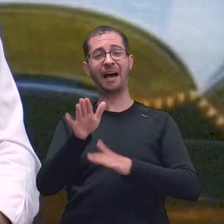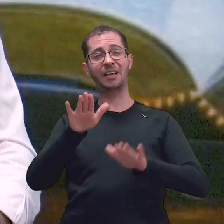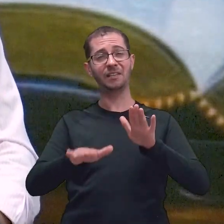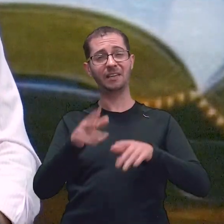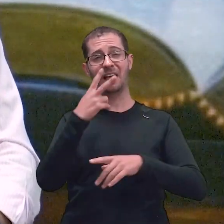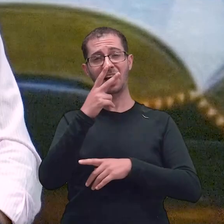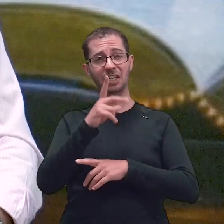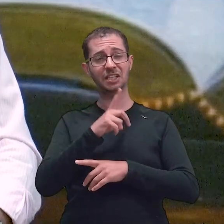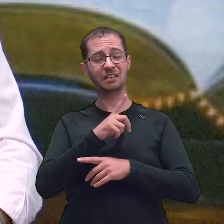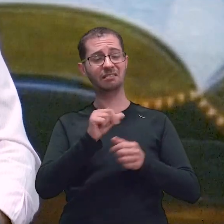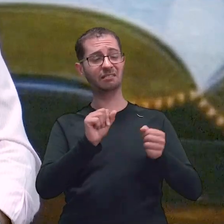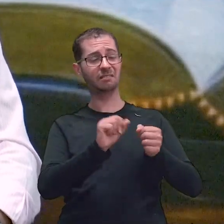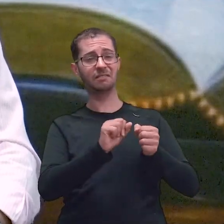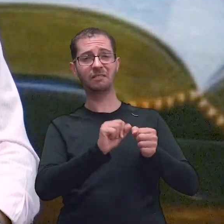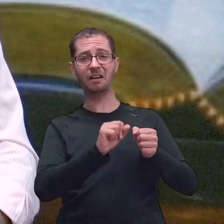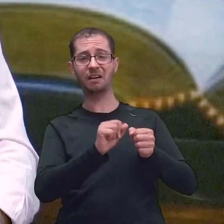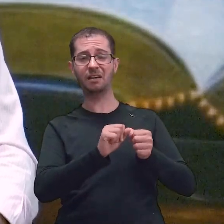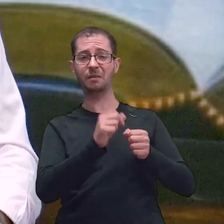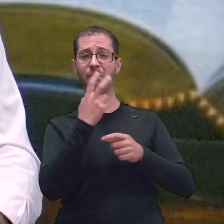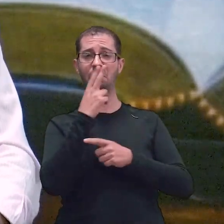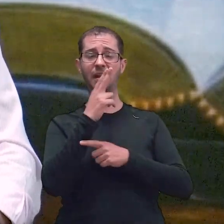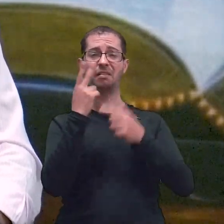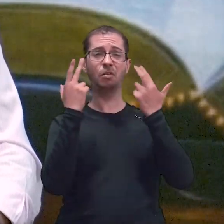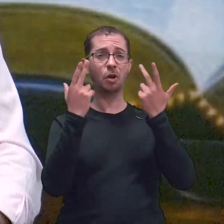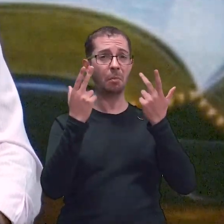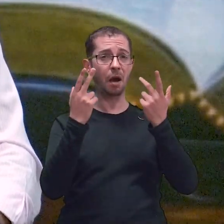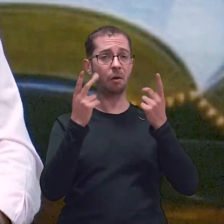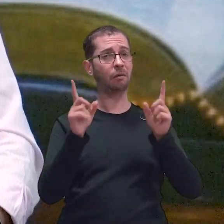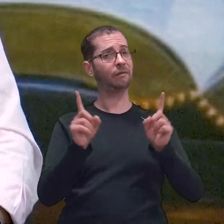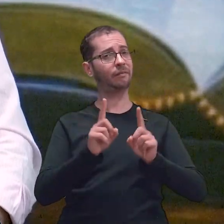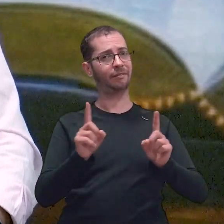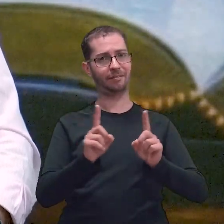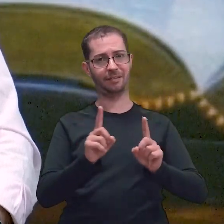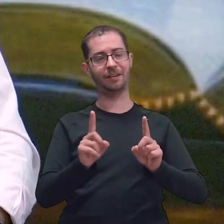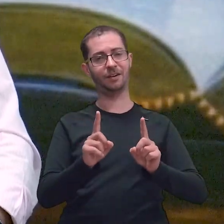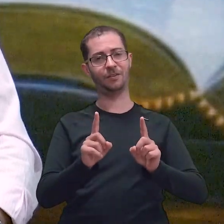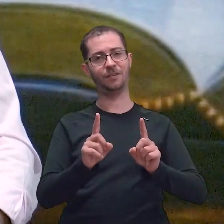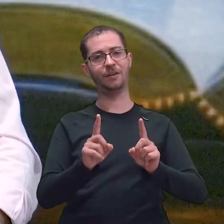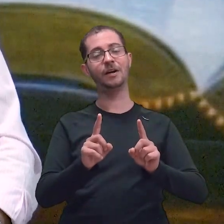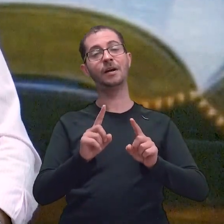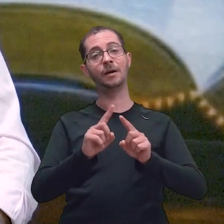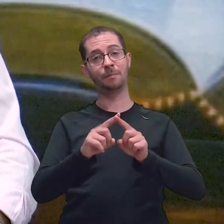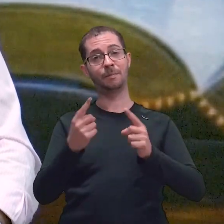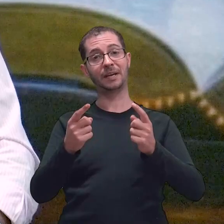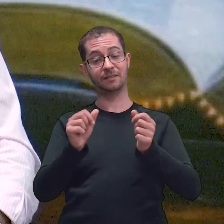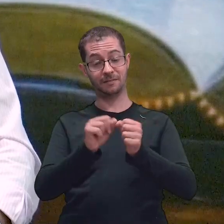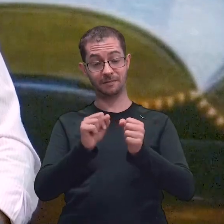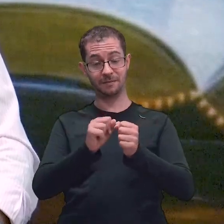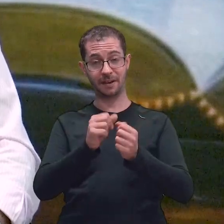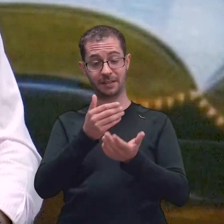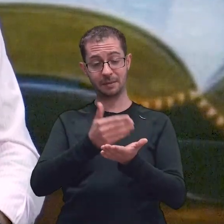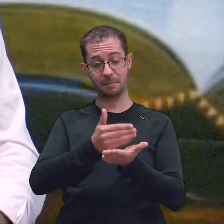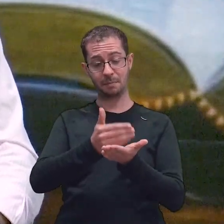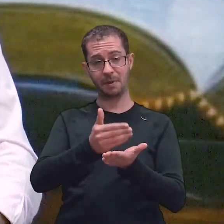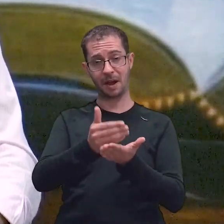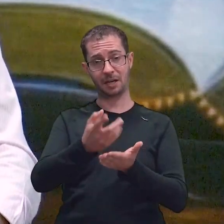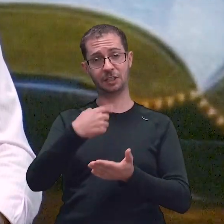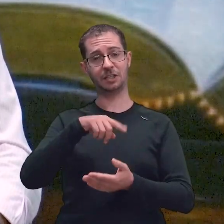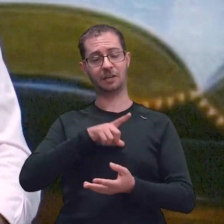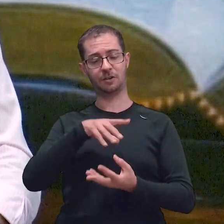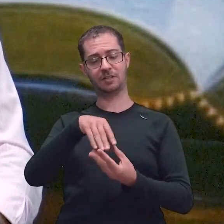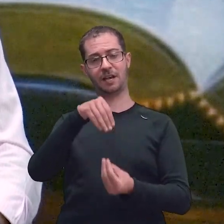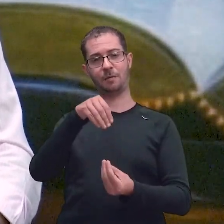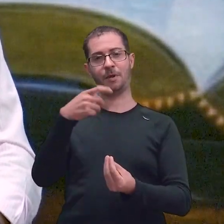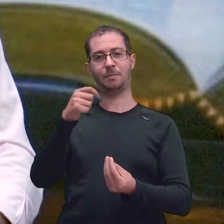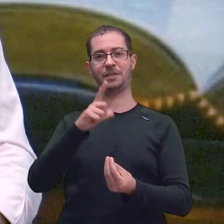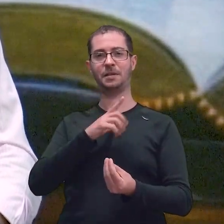pratica ainda não agrada o Senhor. Mas aquilo faz parte da nossa alma. Por isso, nós precisamos do tratamento da